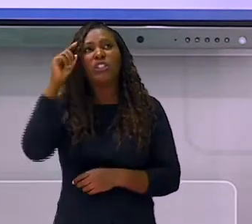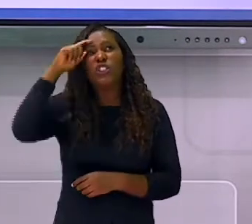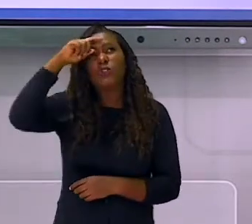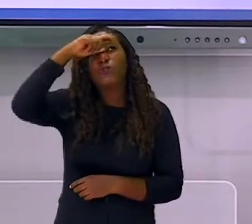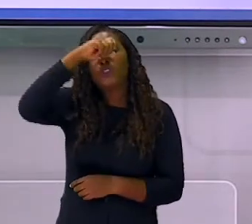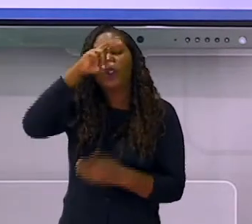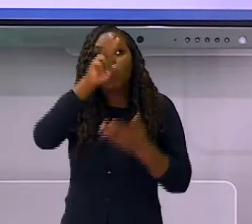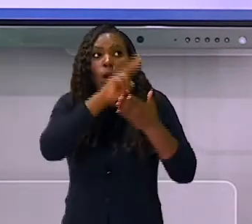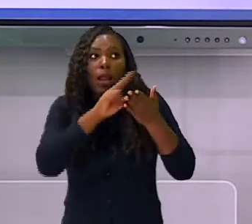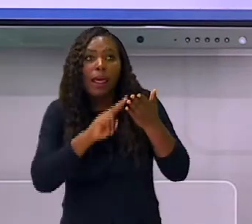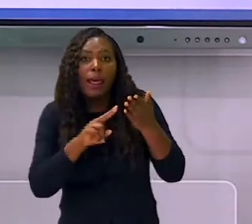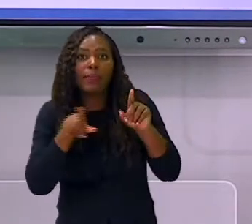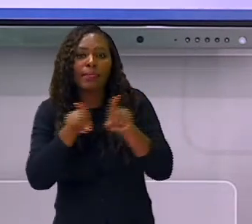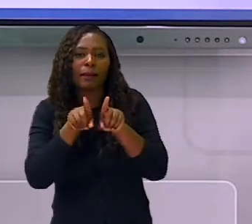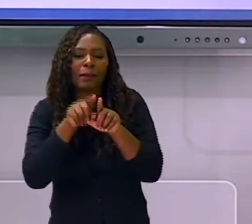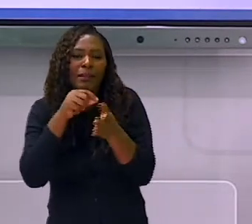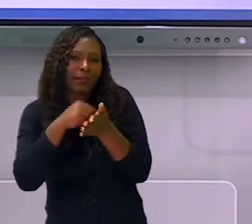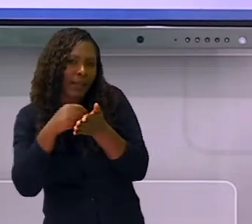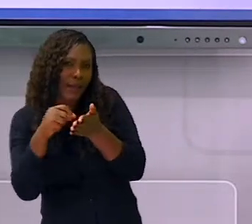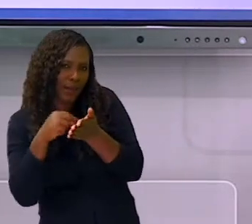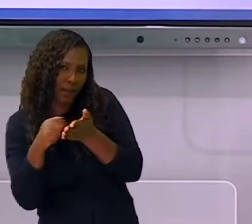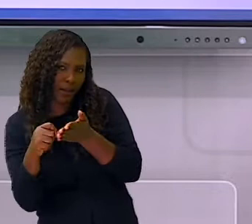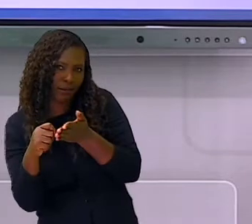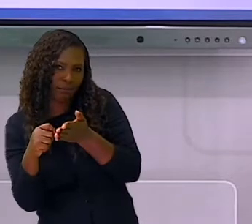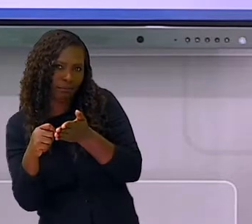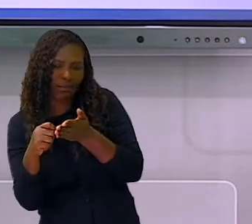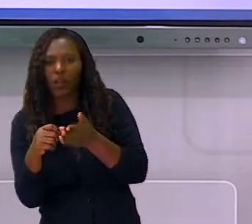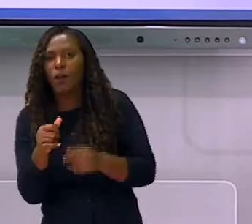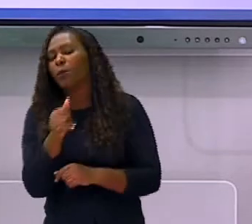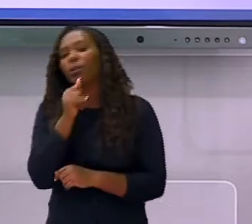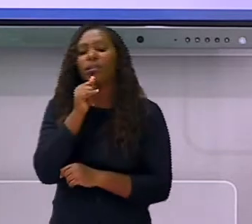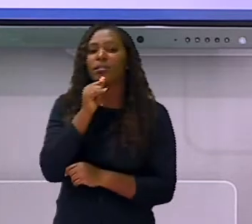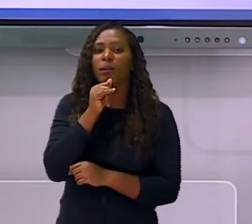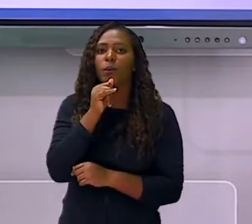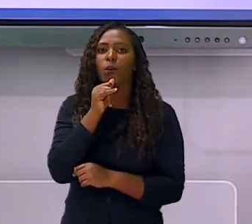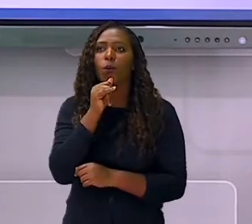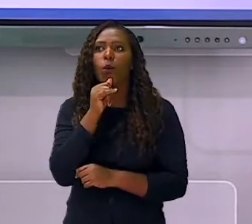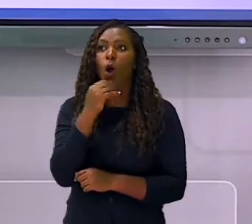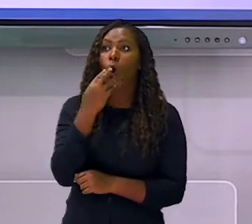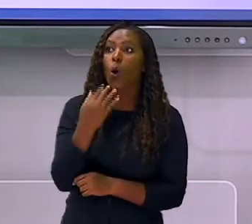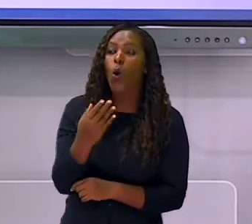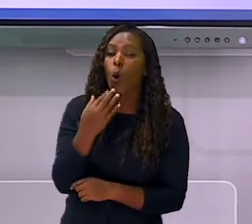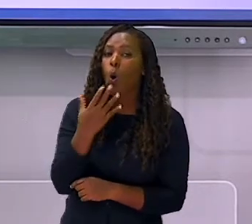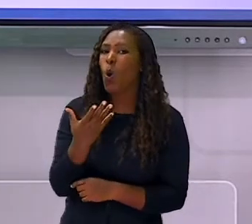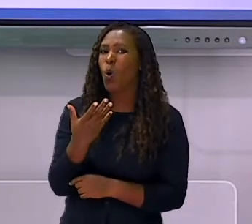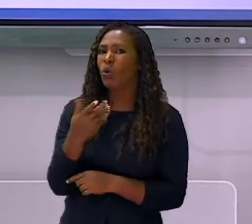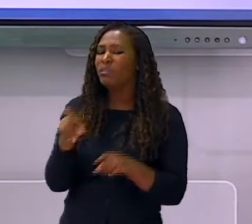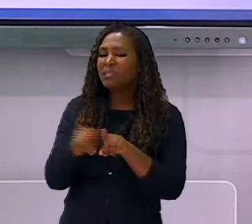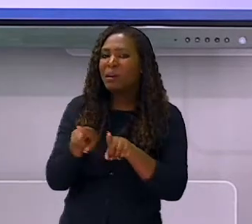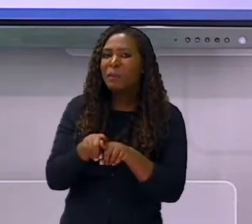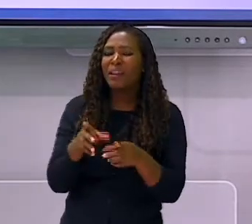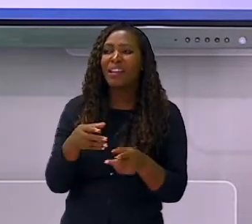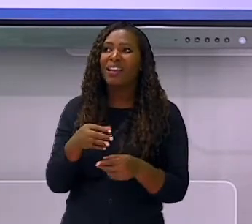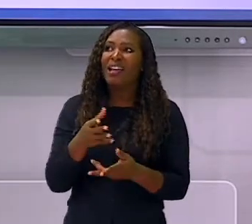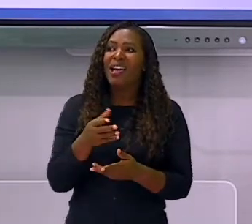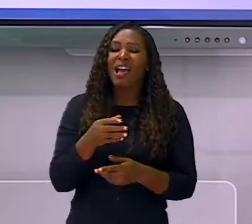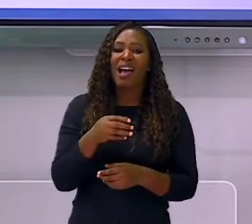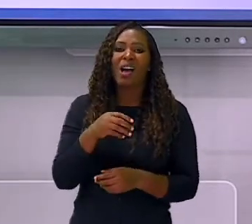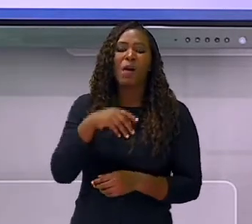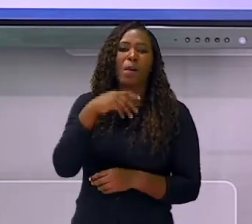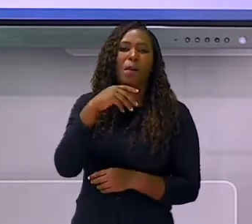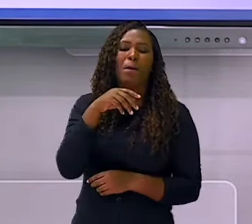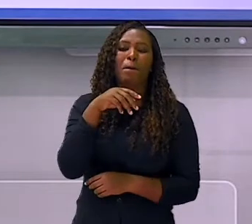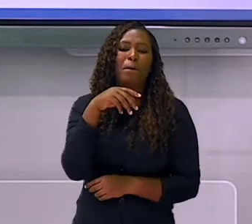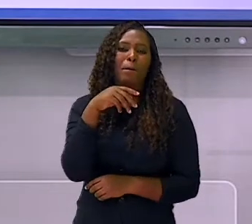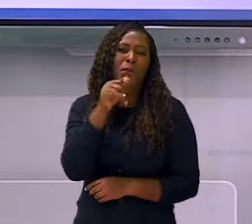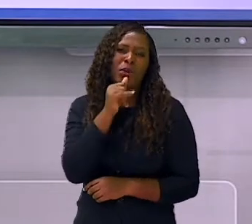transcrever os sons da fala para a escrita se eu não conheço esses sons? Se eu não domino, se eu não sei distinguir o P